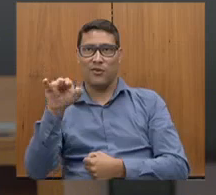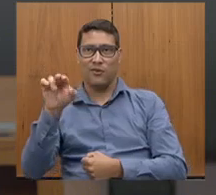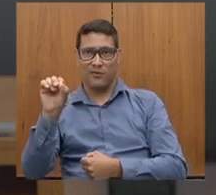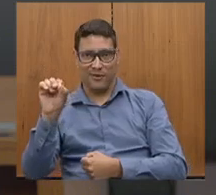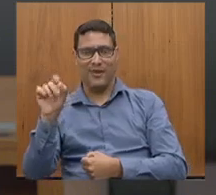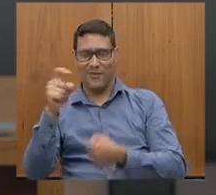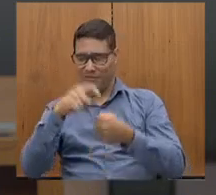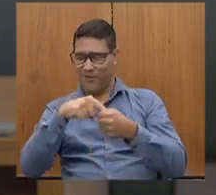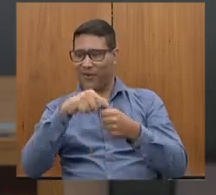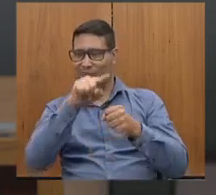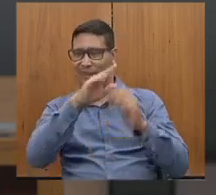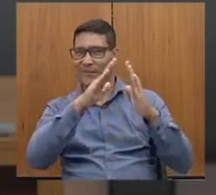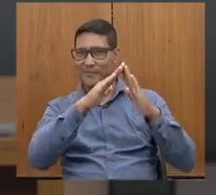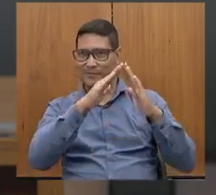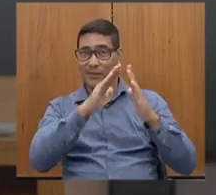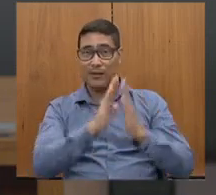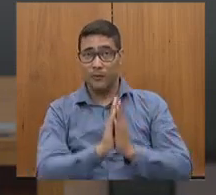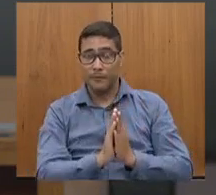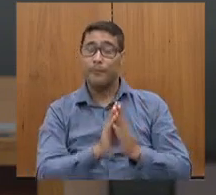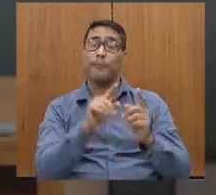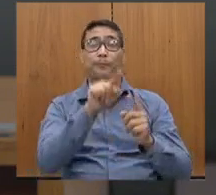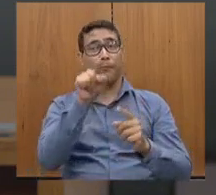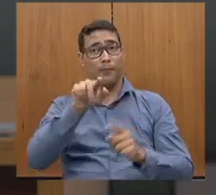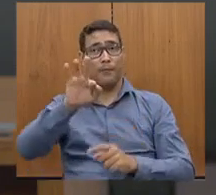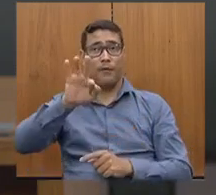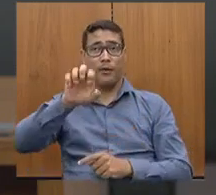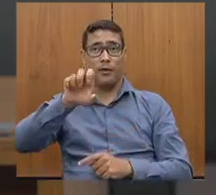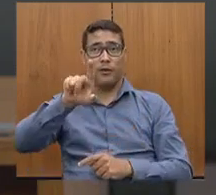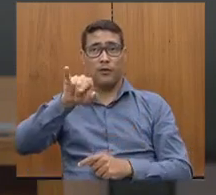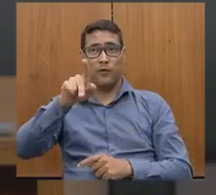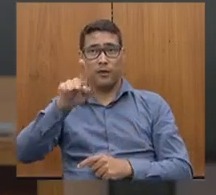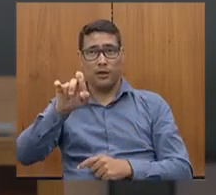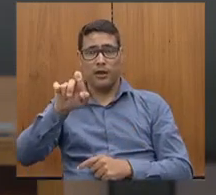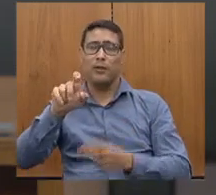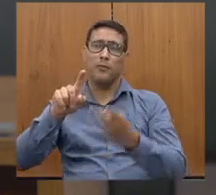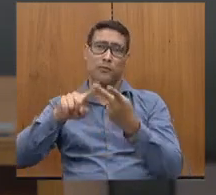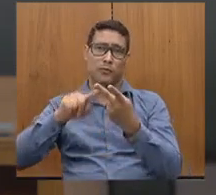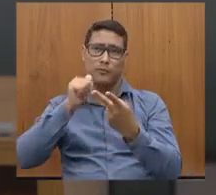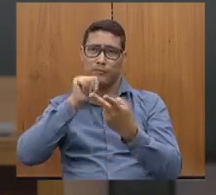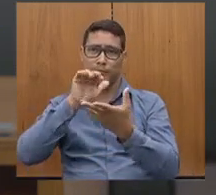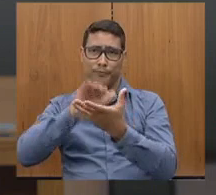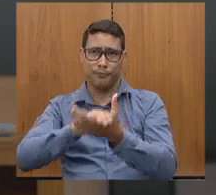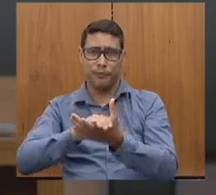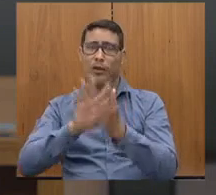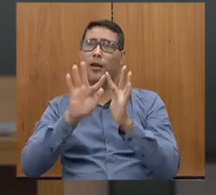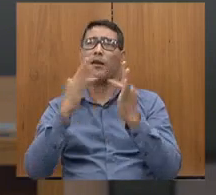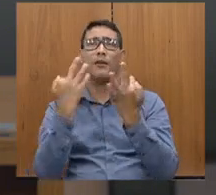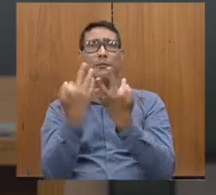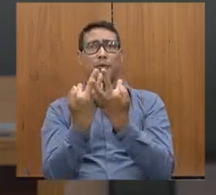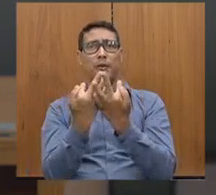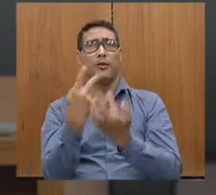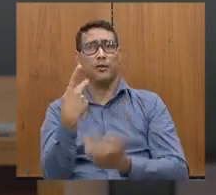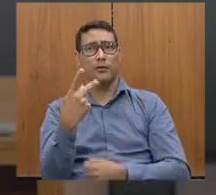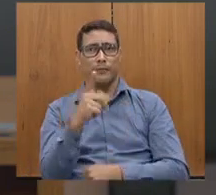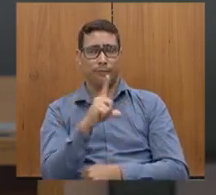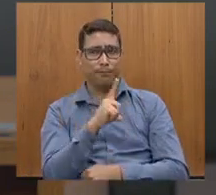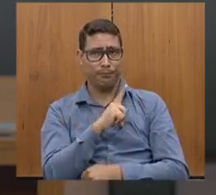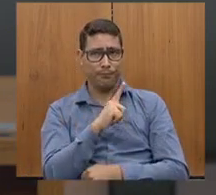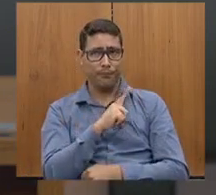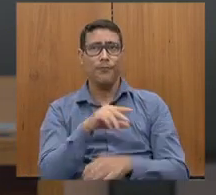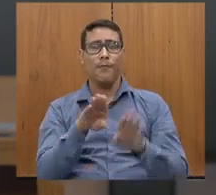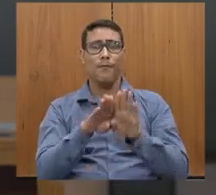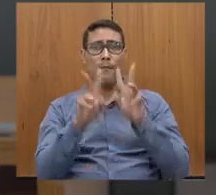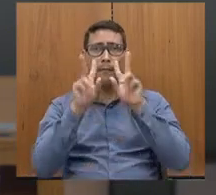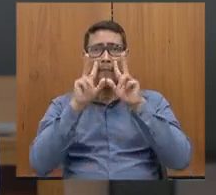Então, deputado, ao senhor, ao Felipe, sua esposa, toda a família maravilhosa que o senhor tem, fica aqui também o